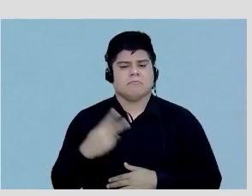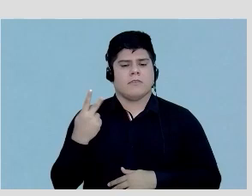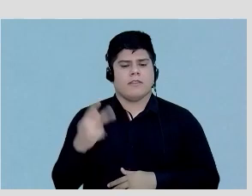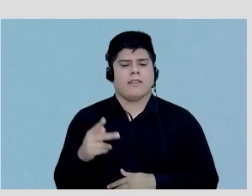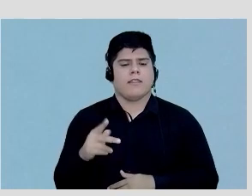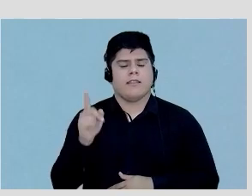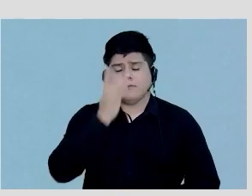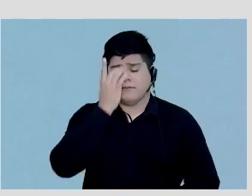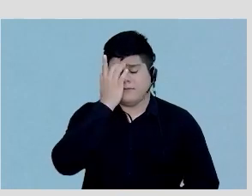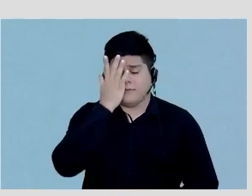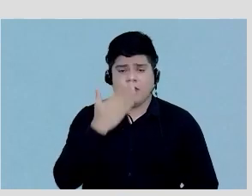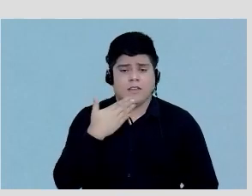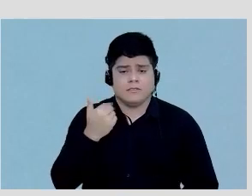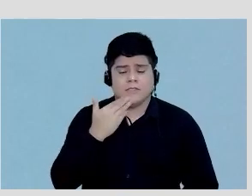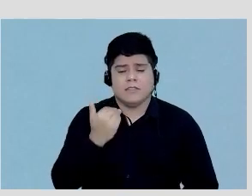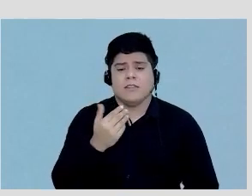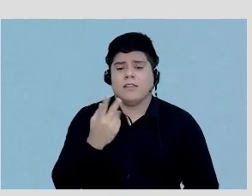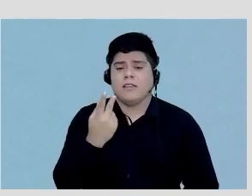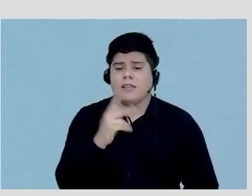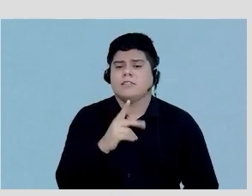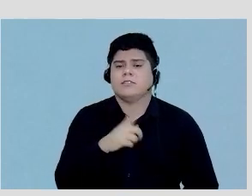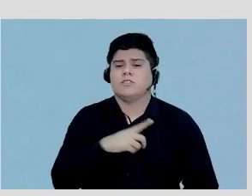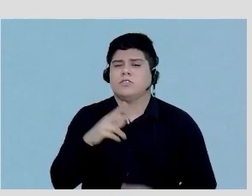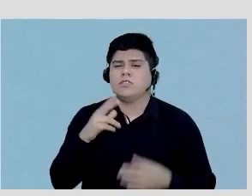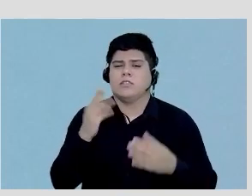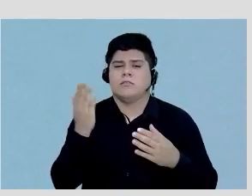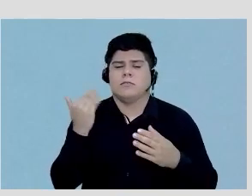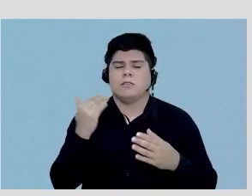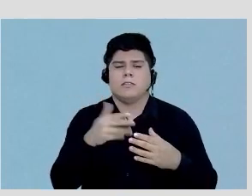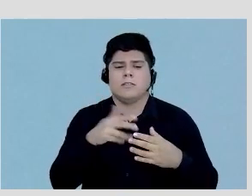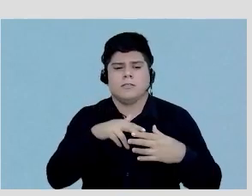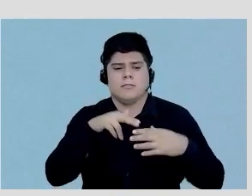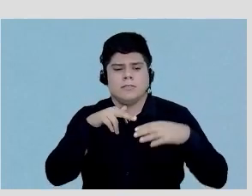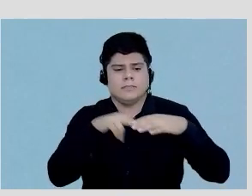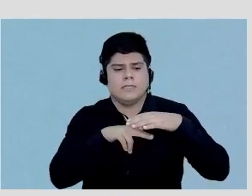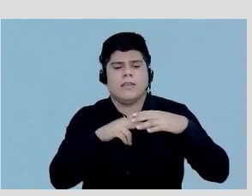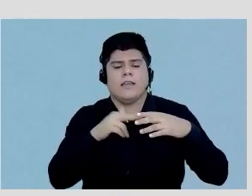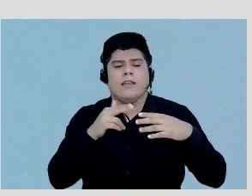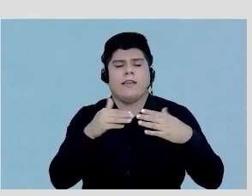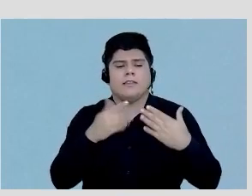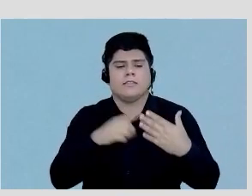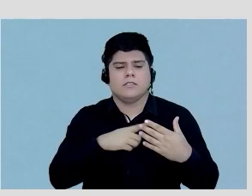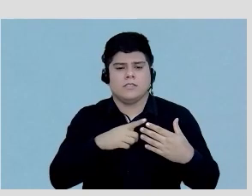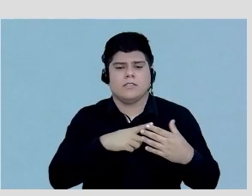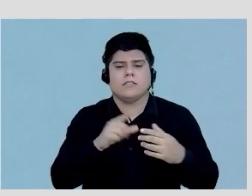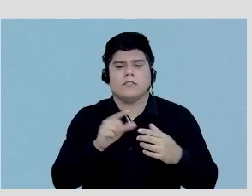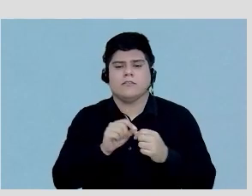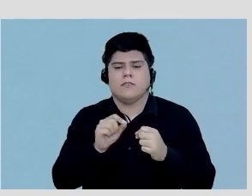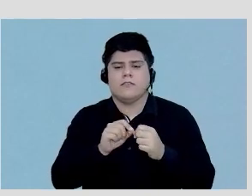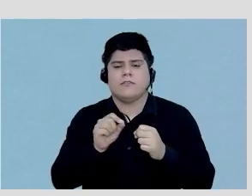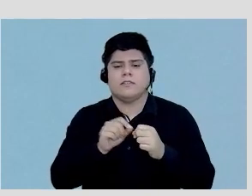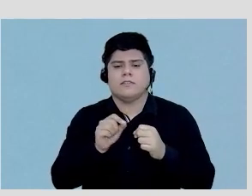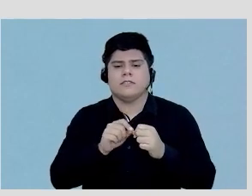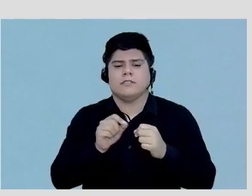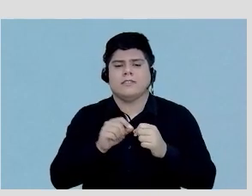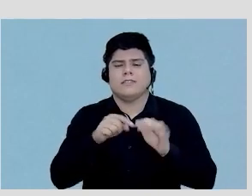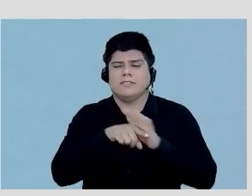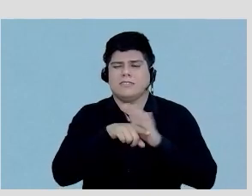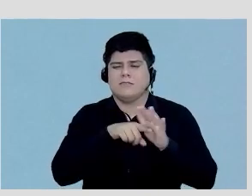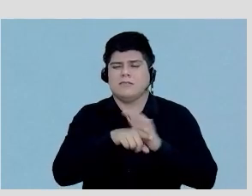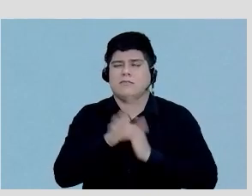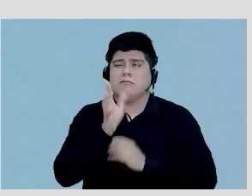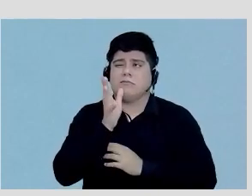facilidade. Antigamente, com as câmaras convencionais, a gente tinha que fazer exames mais